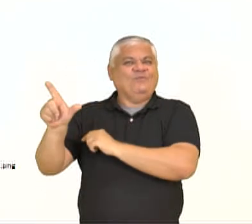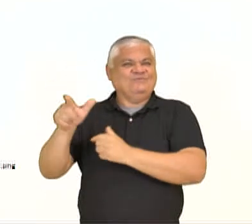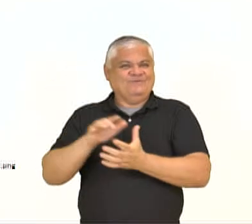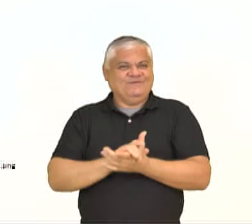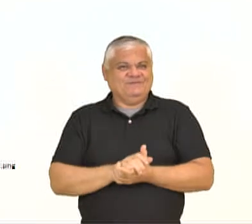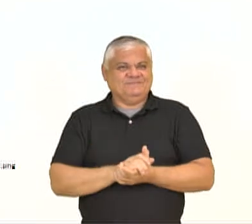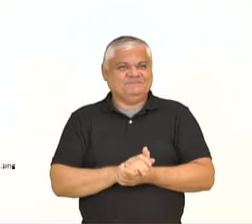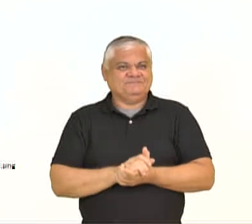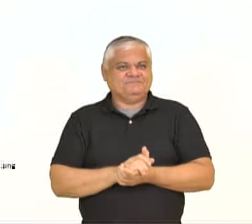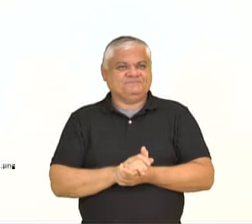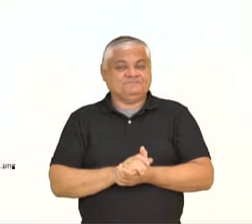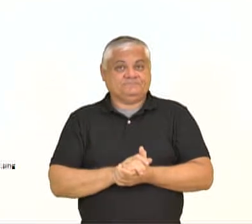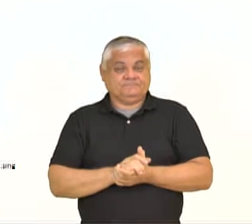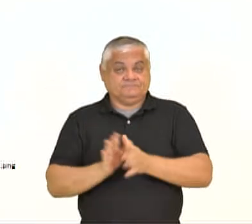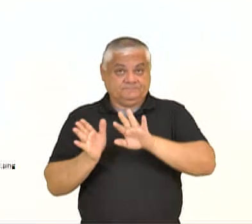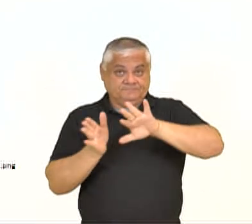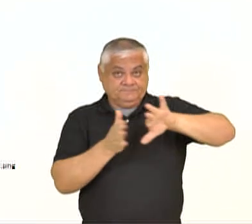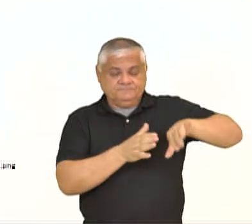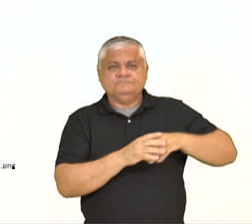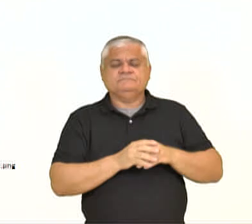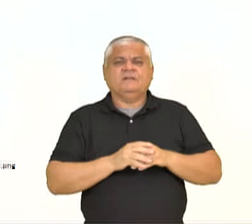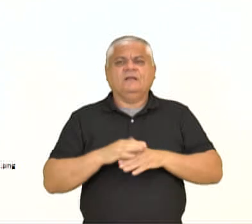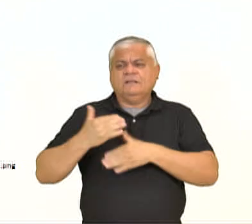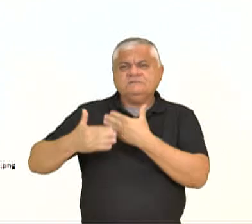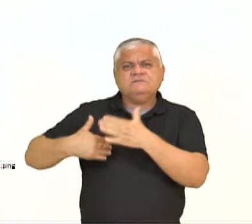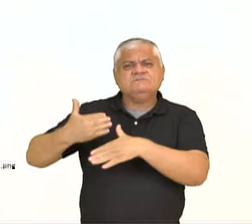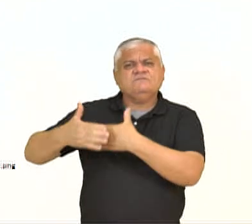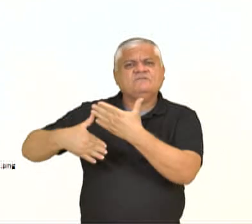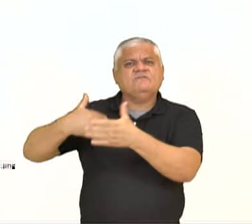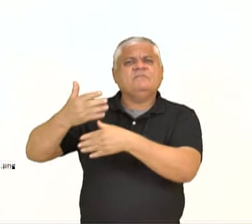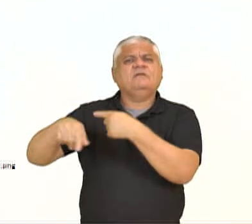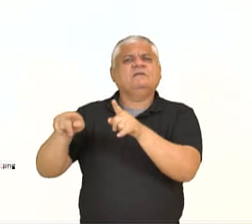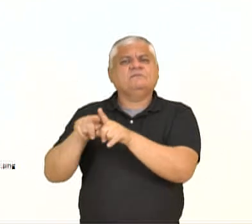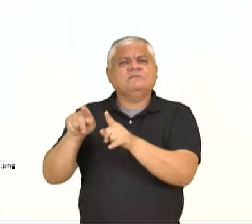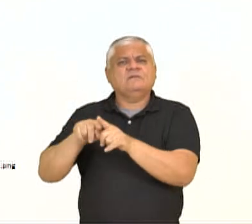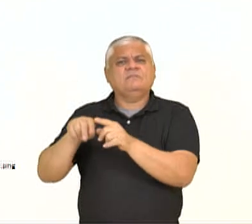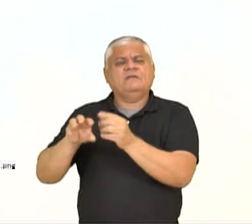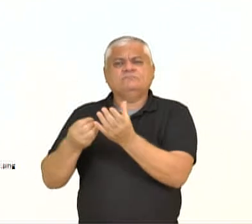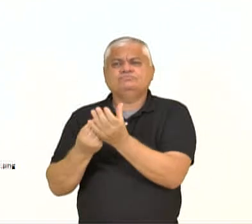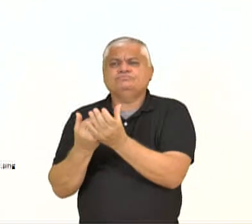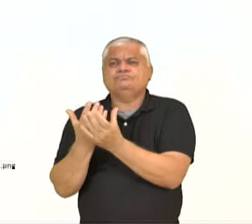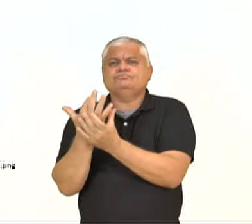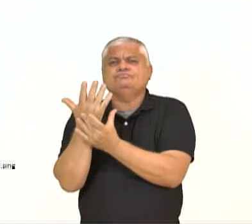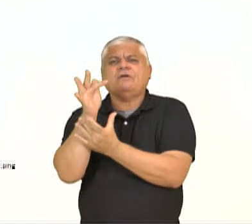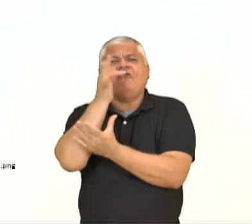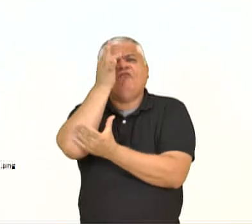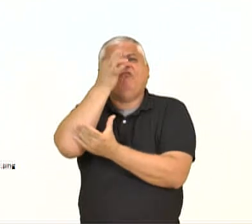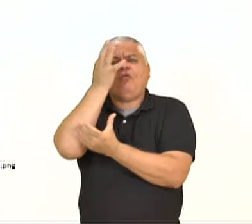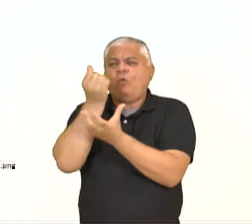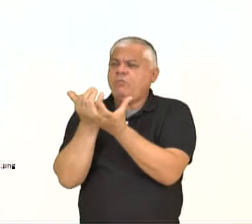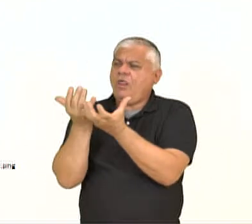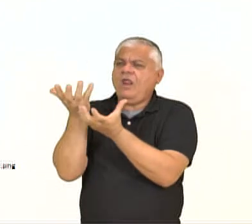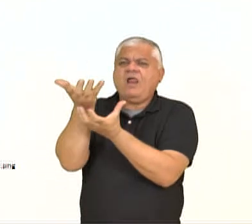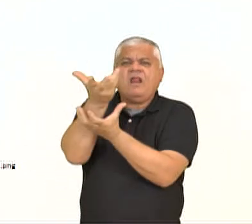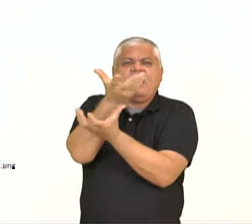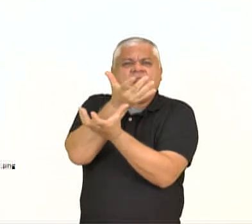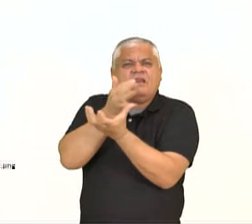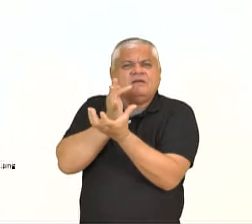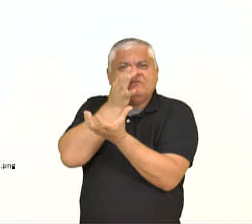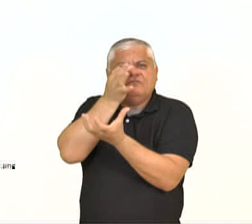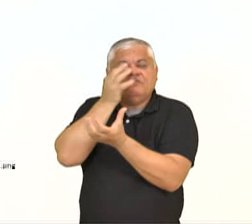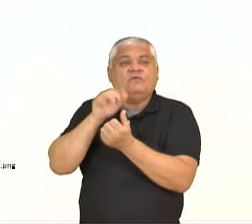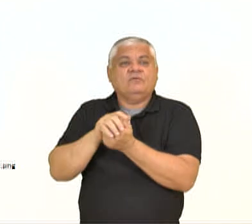Agora vamos falar sobre o desenvolvimento e a floração vegetal. Então, os fitocromos, eles são